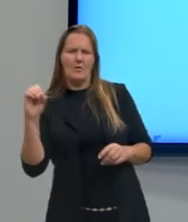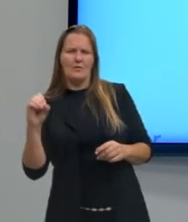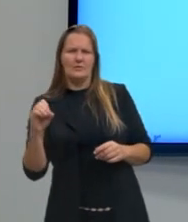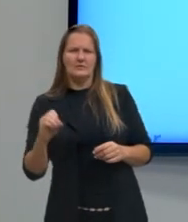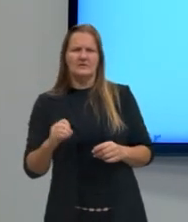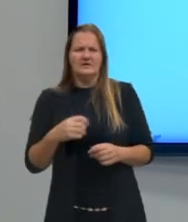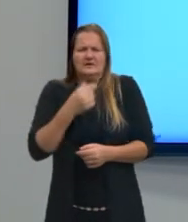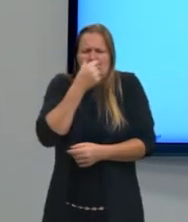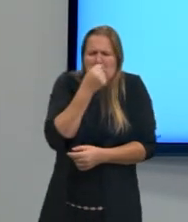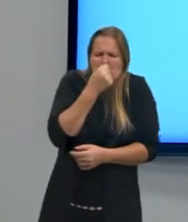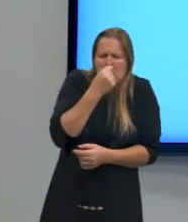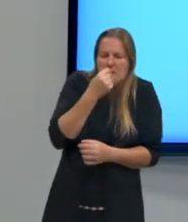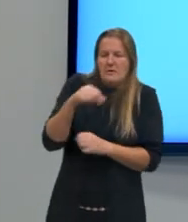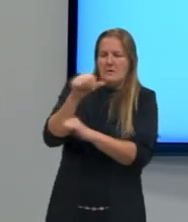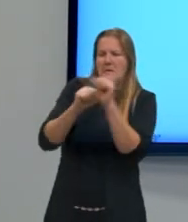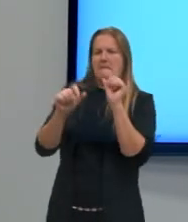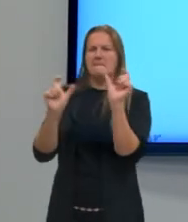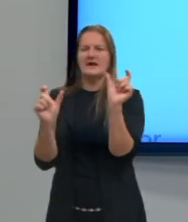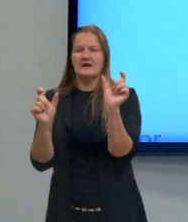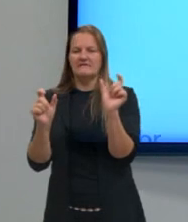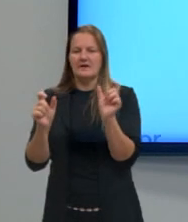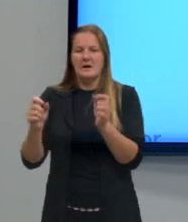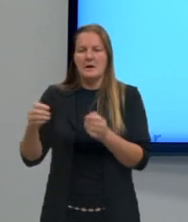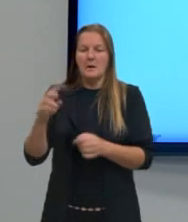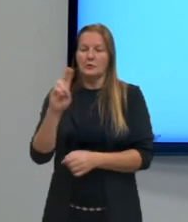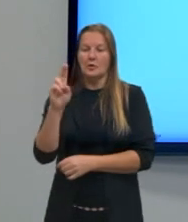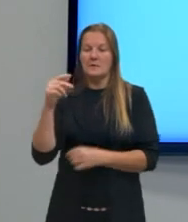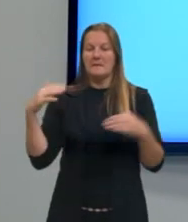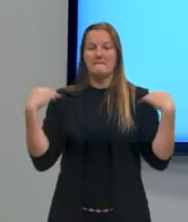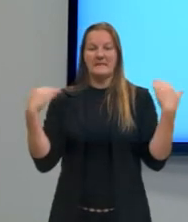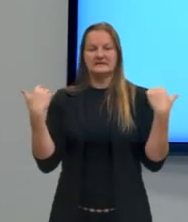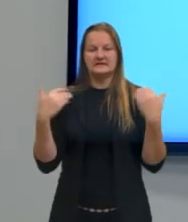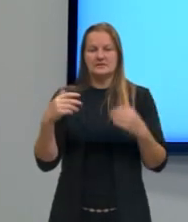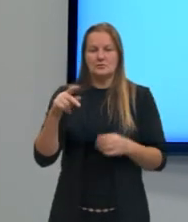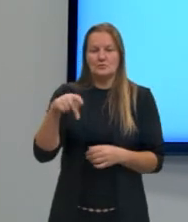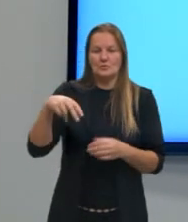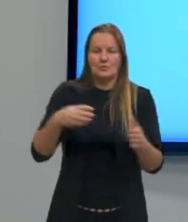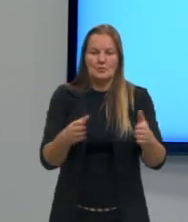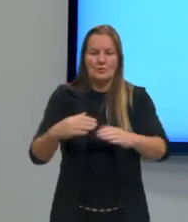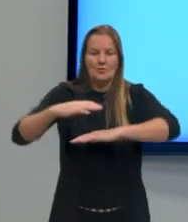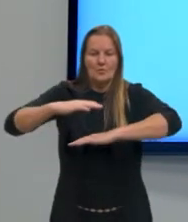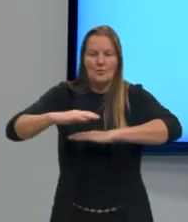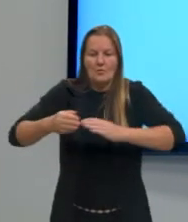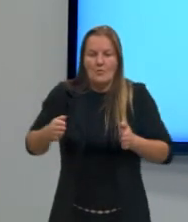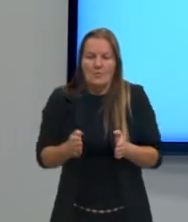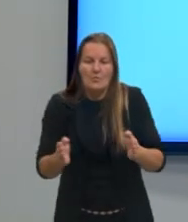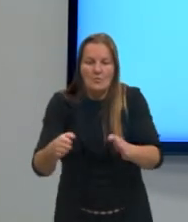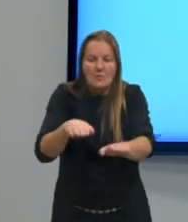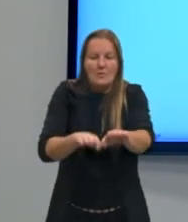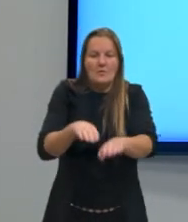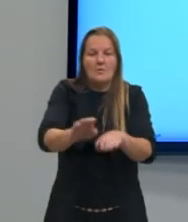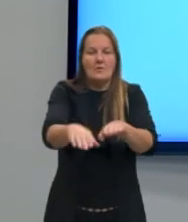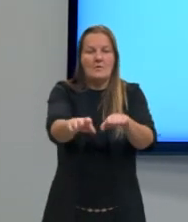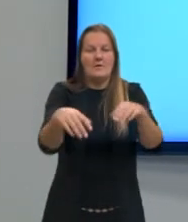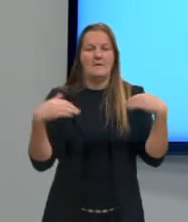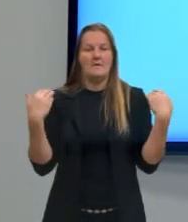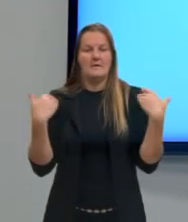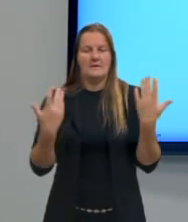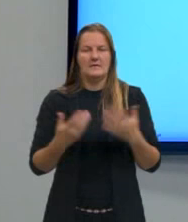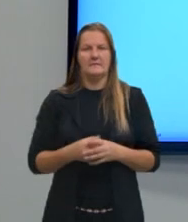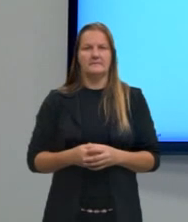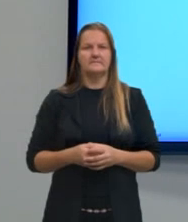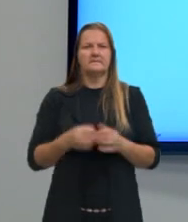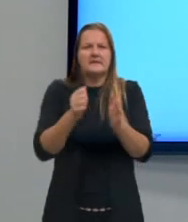Vão andar no passeio em vez de passear na calçada. Viajarão de trem de